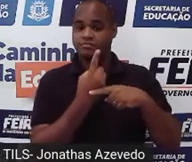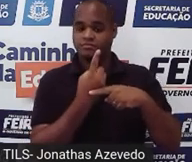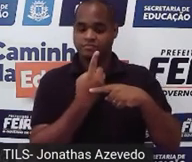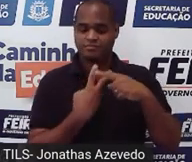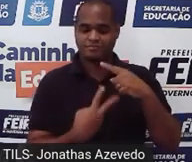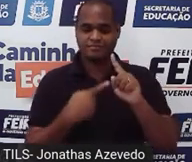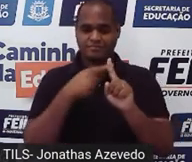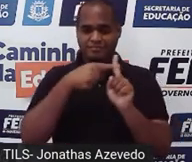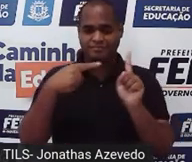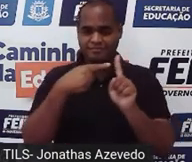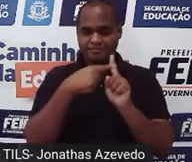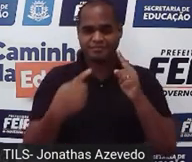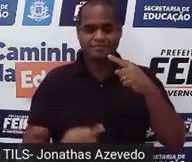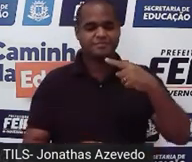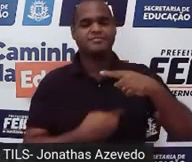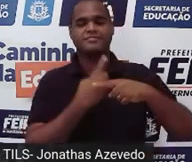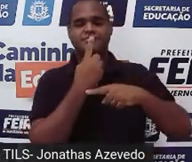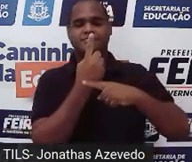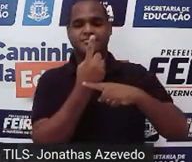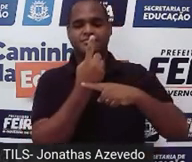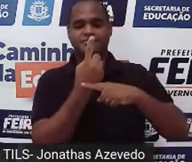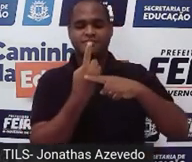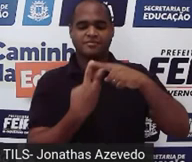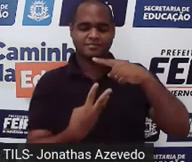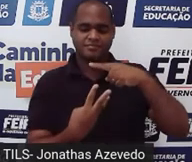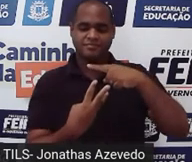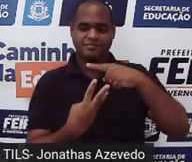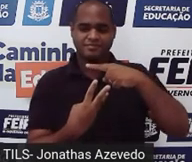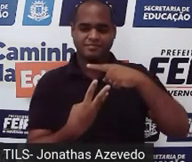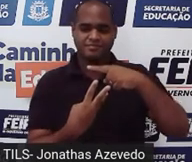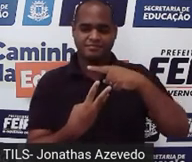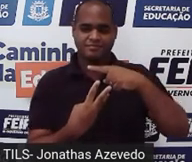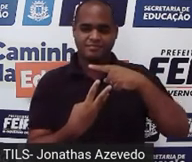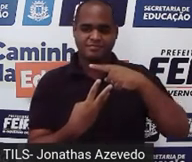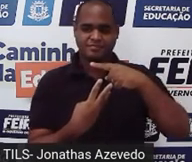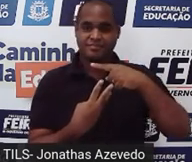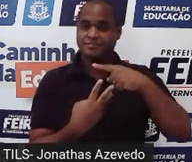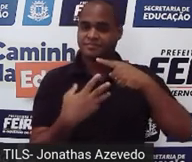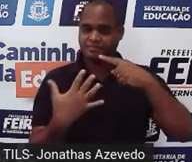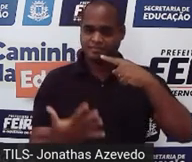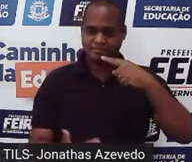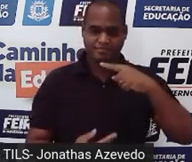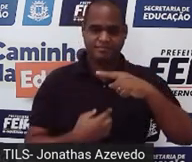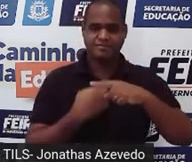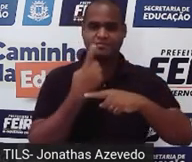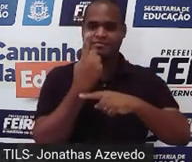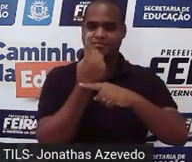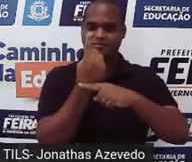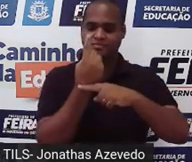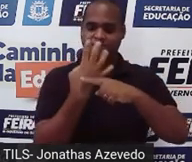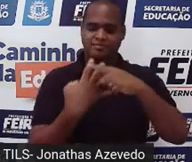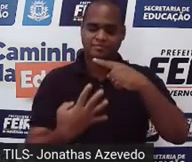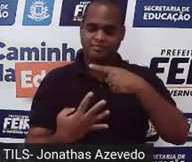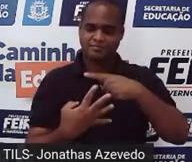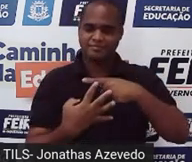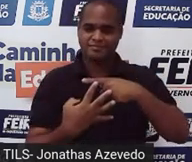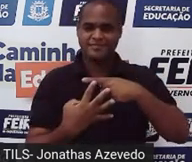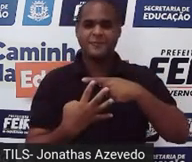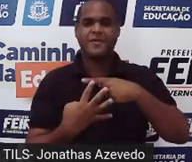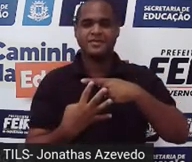metade. Depois a fração 1 terço. Depois a fração 1 quarto.